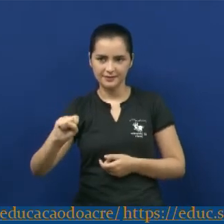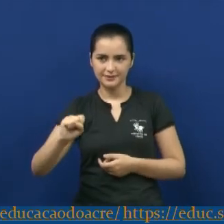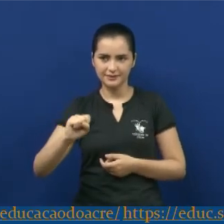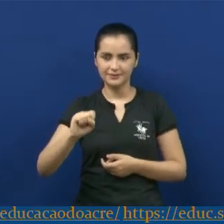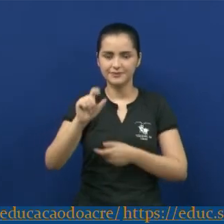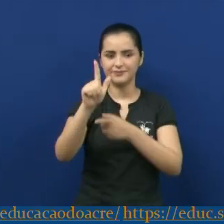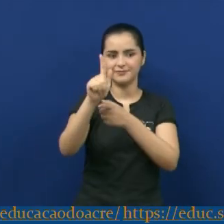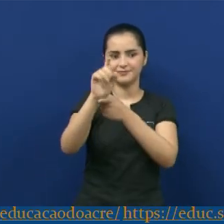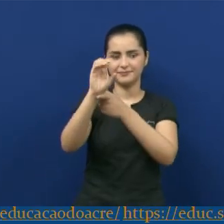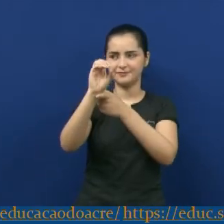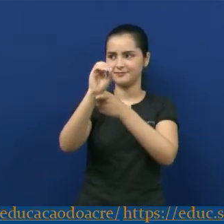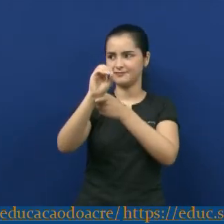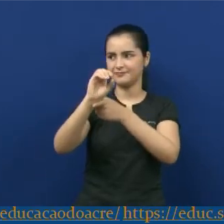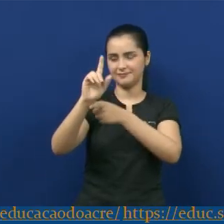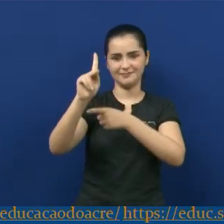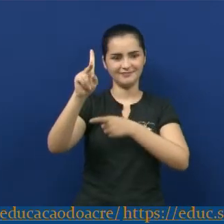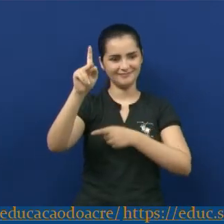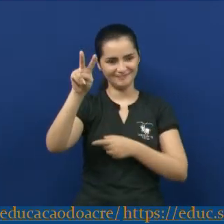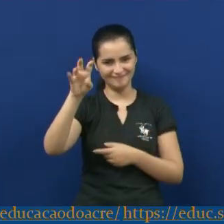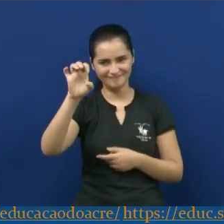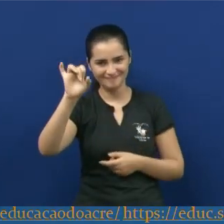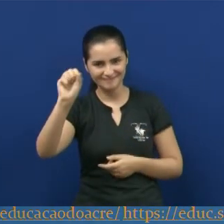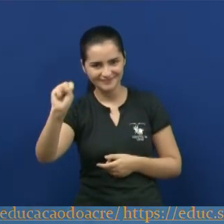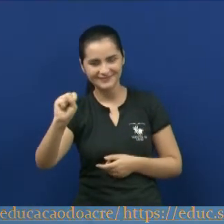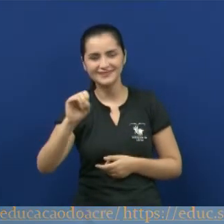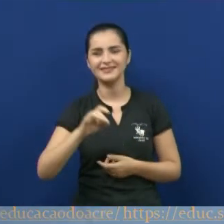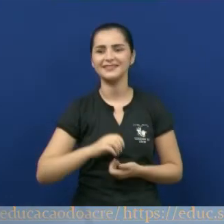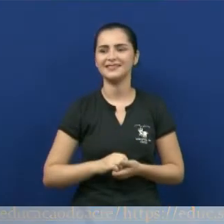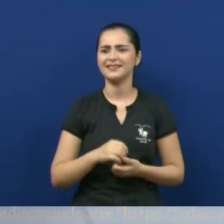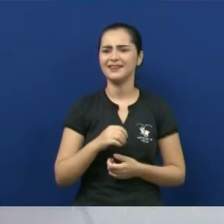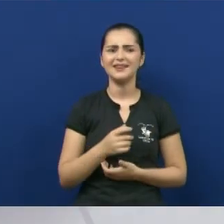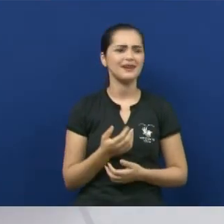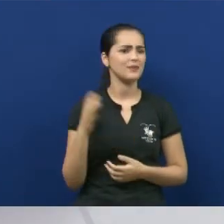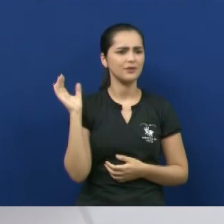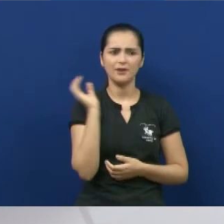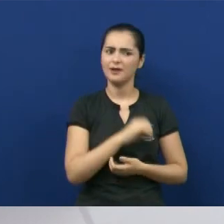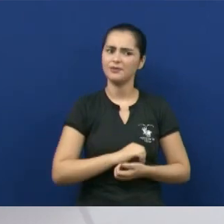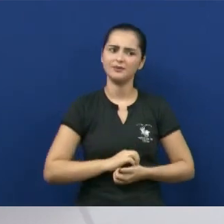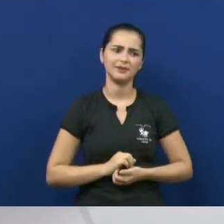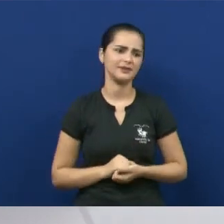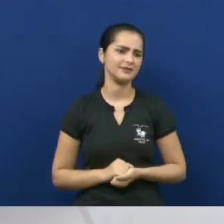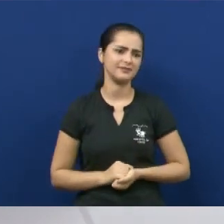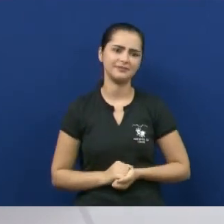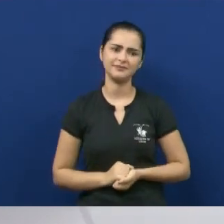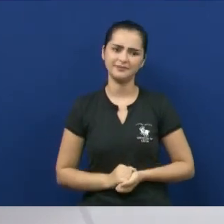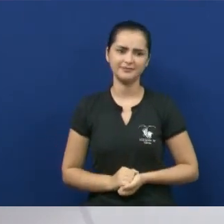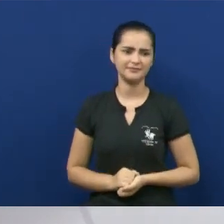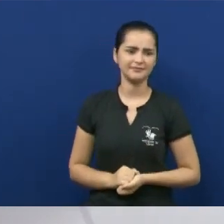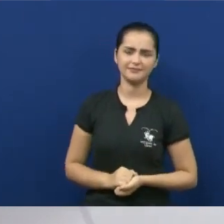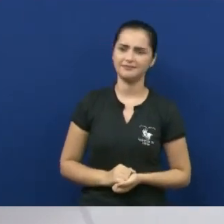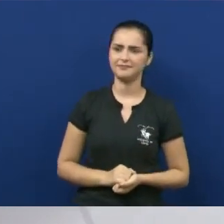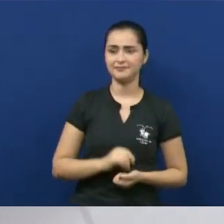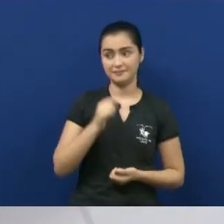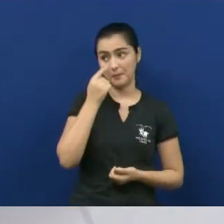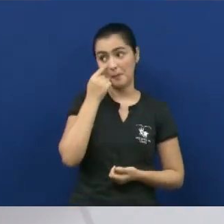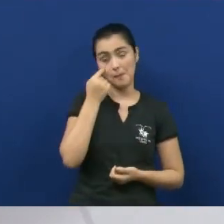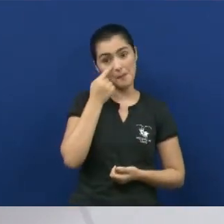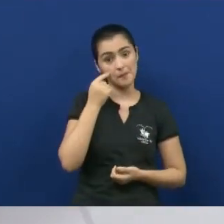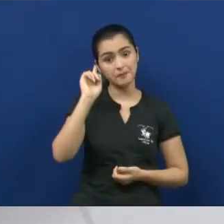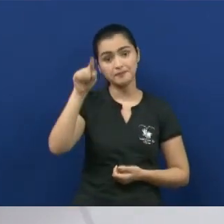Dias, A Cinza das Horas e Carnaval. Foram algumas obras dele. Nossa próxima